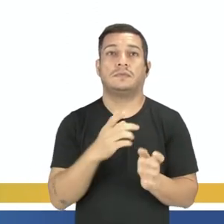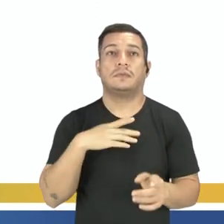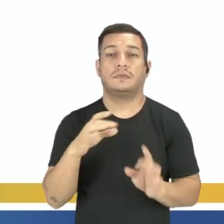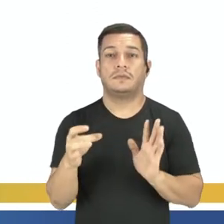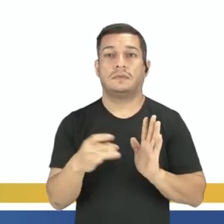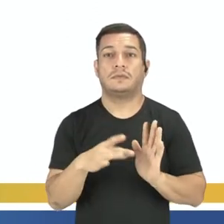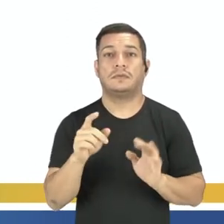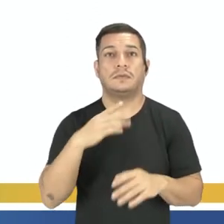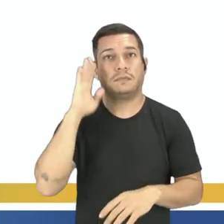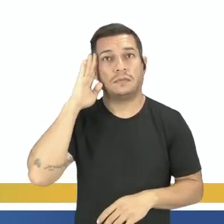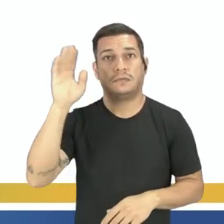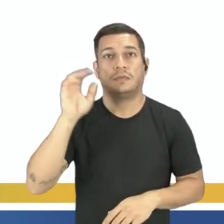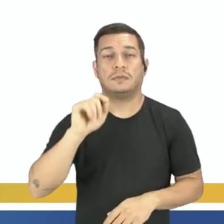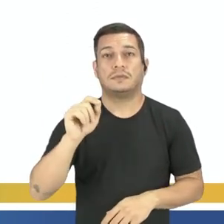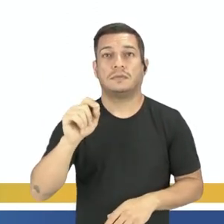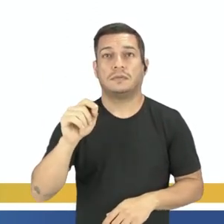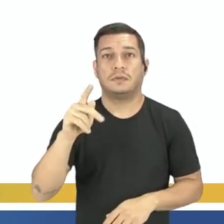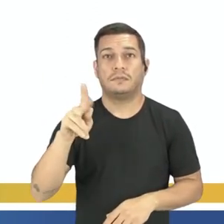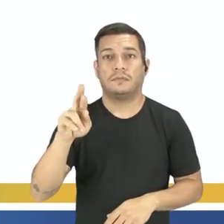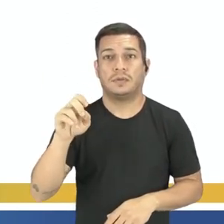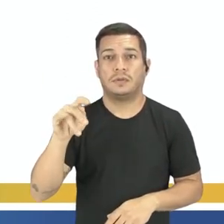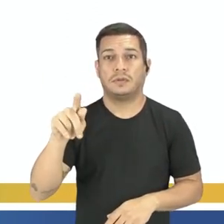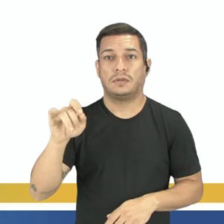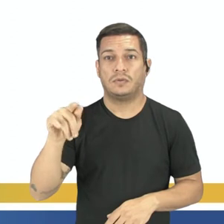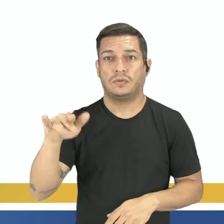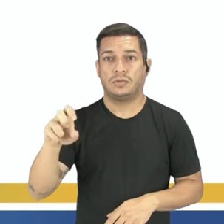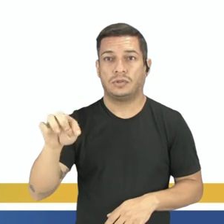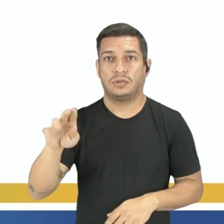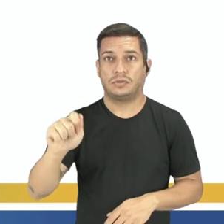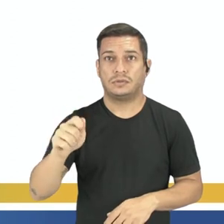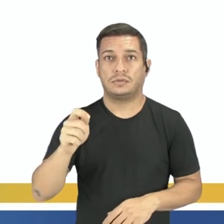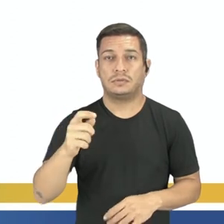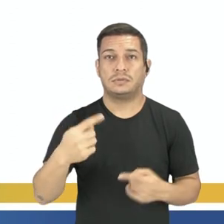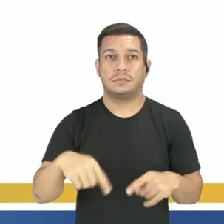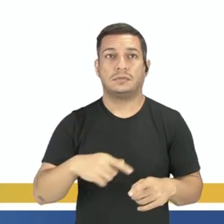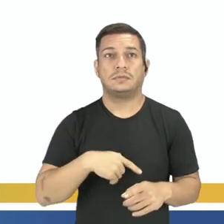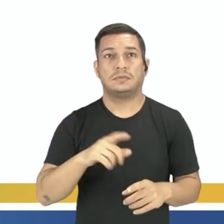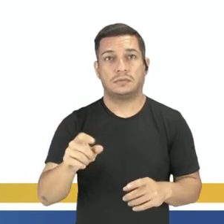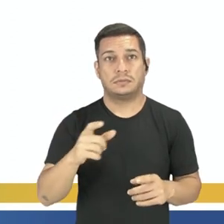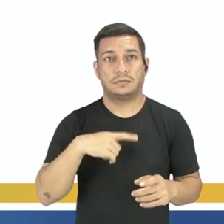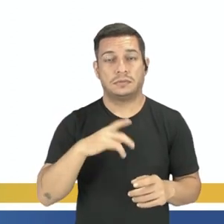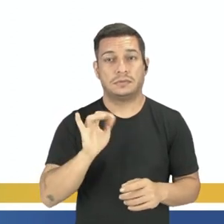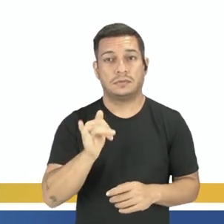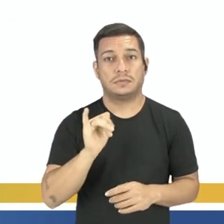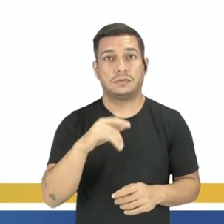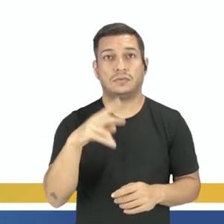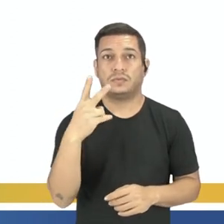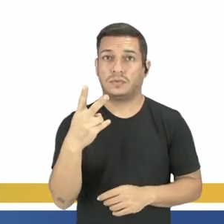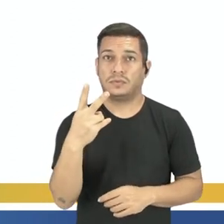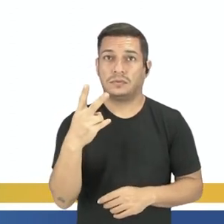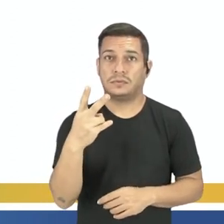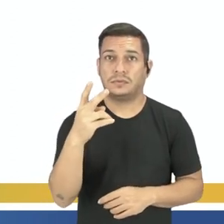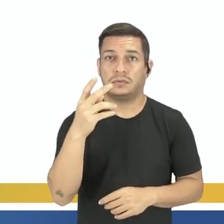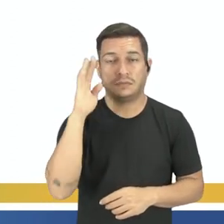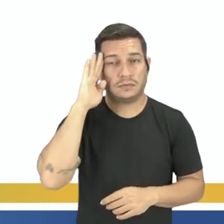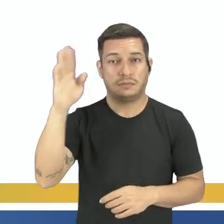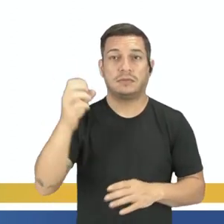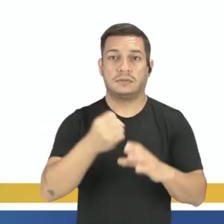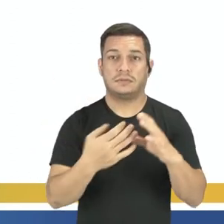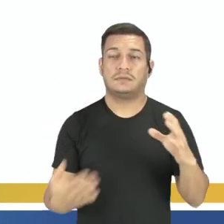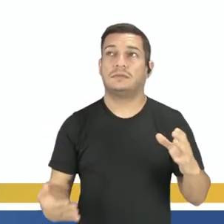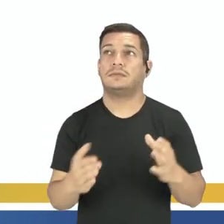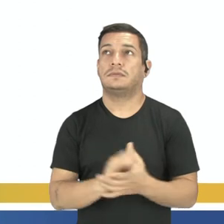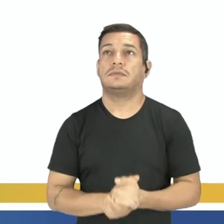destacaram como principais protagonistas e adversários durante os confrontos. Existe os dois protagonistas de suas principais